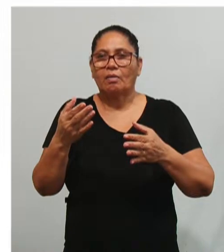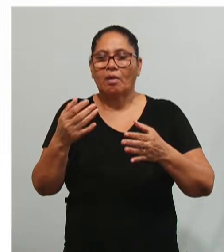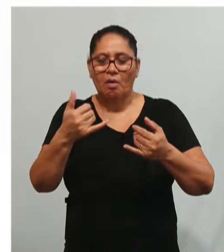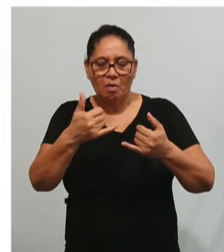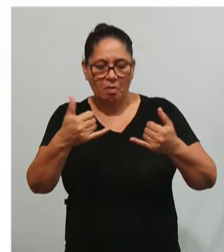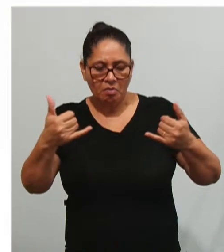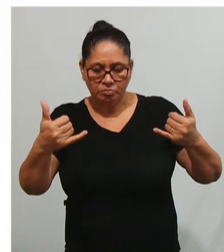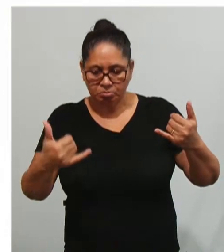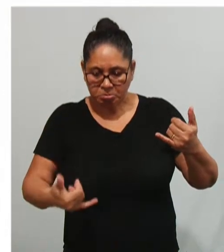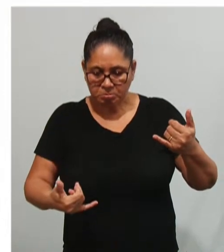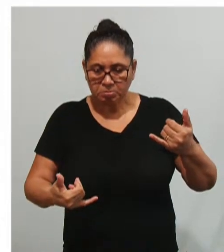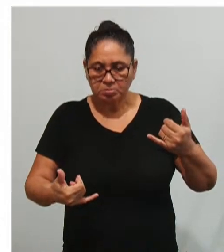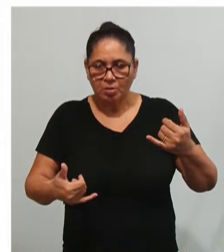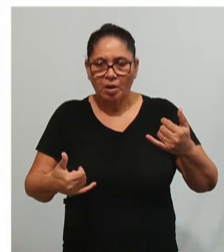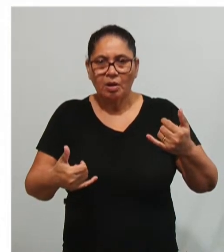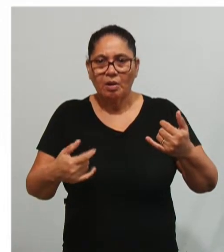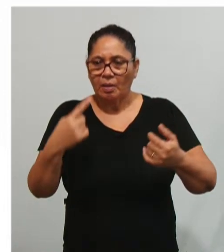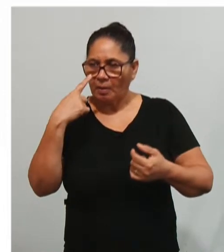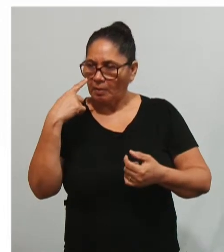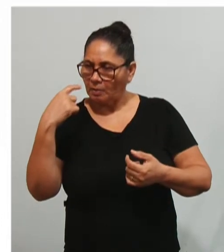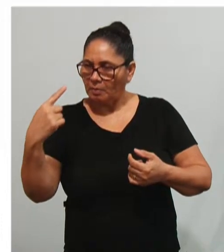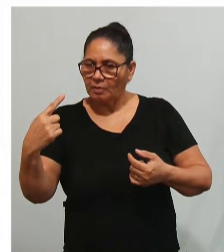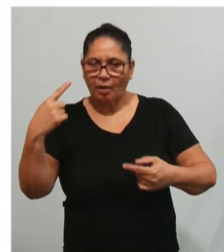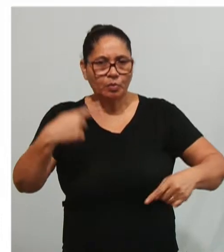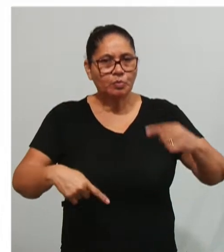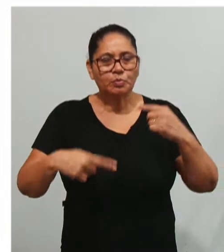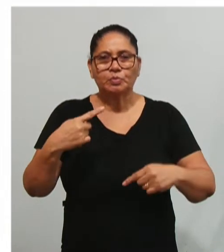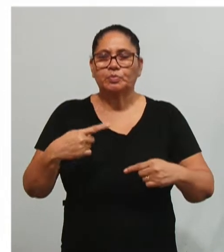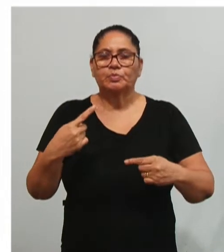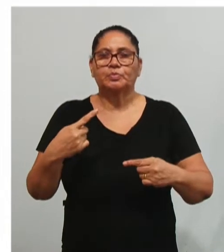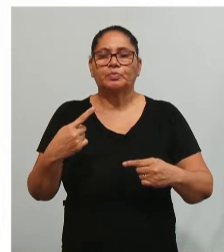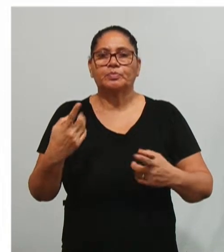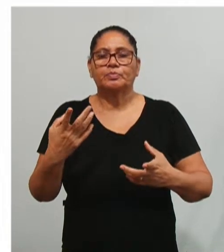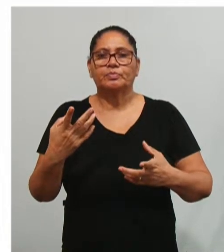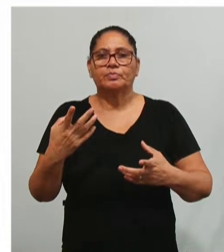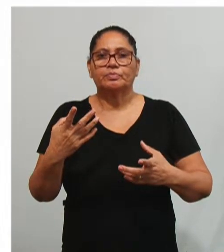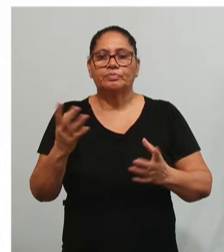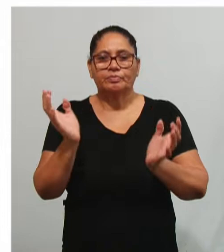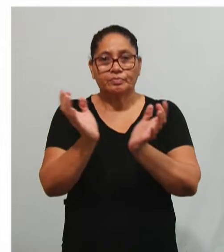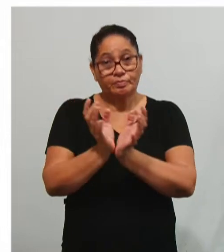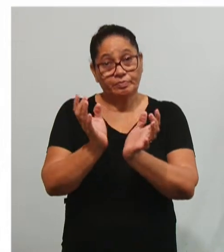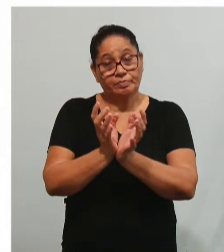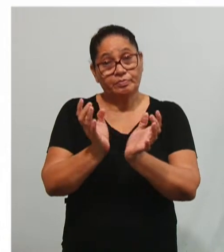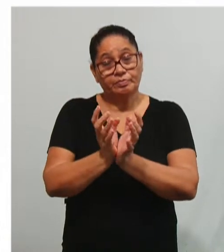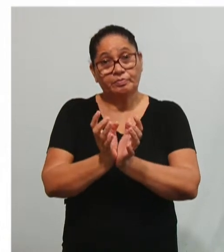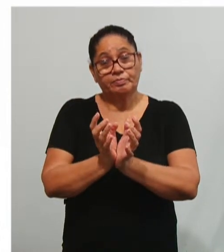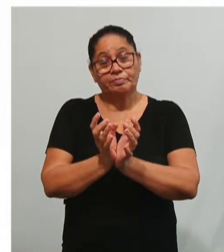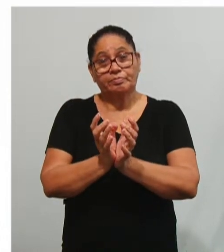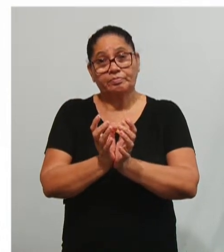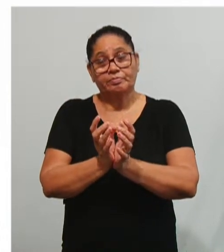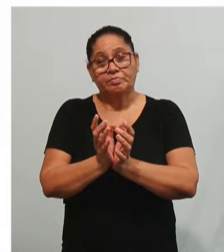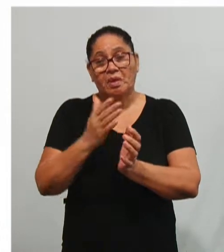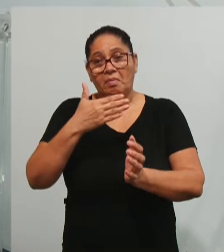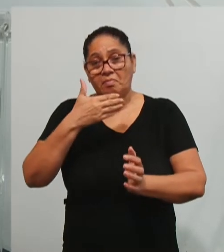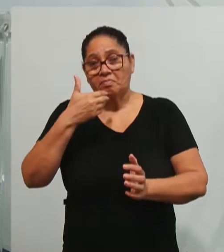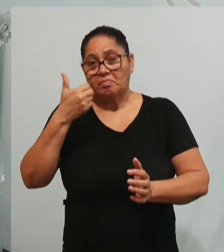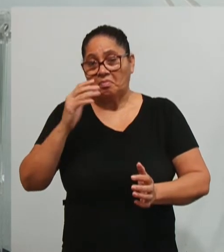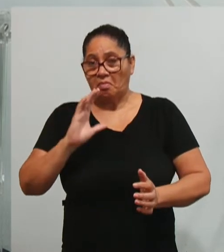os interesses políticos e ideológicos das classes dominadas. Então, o